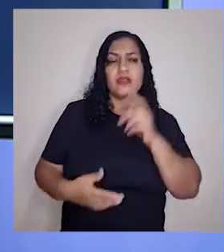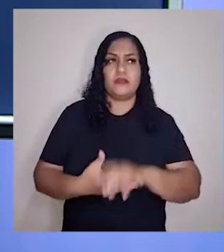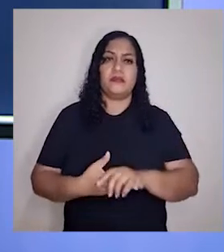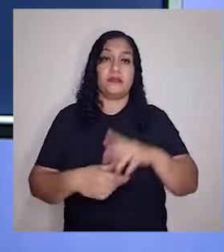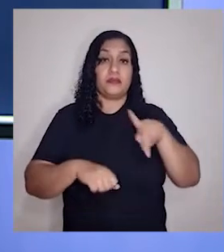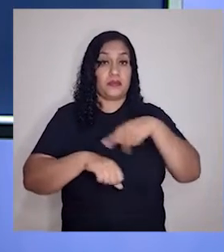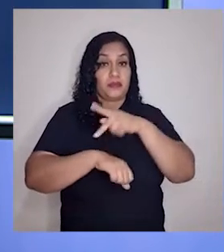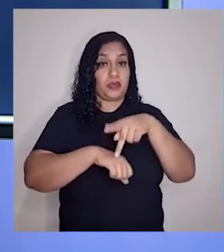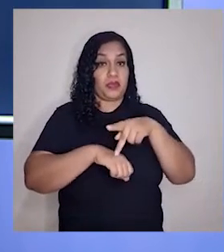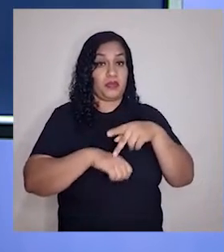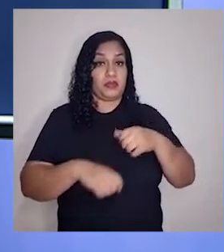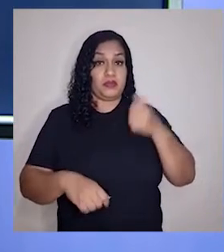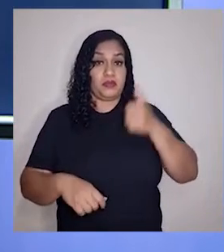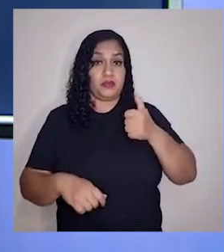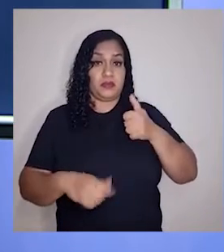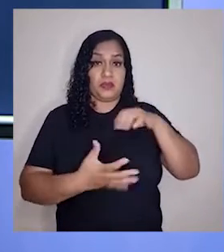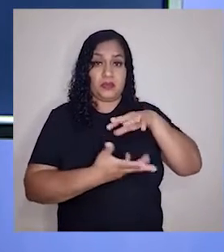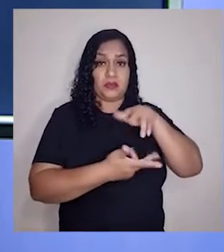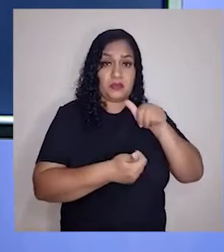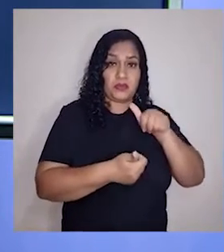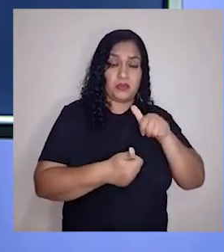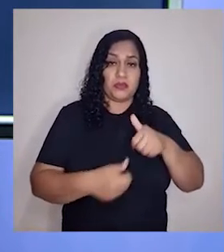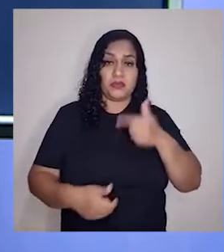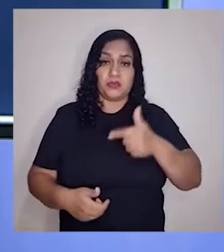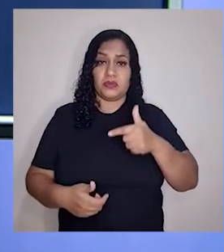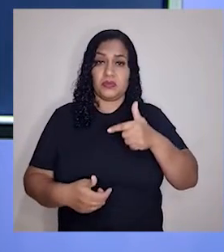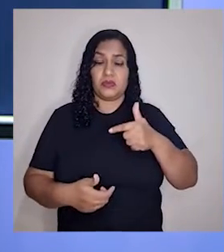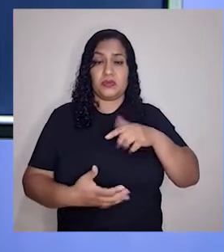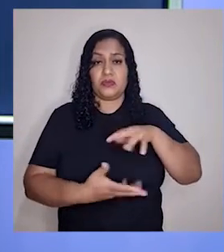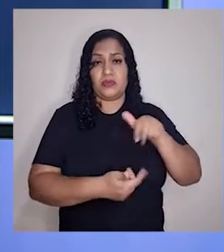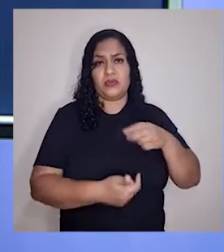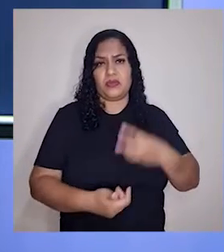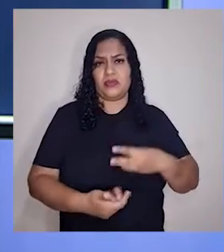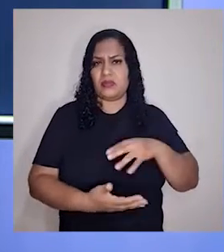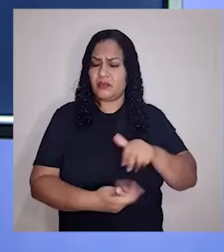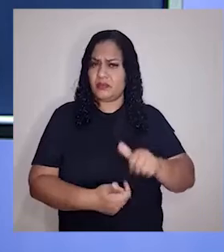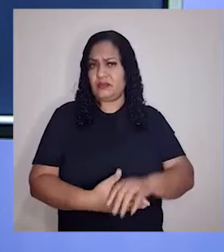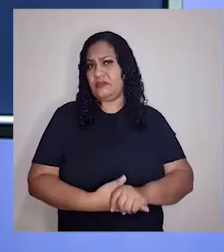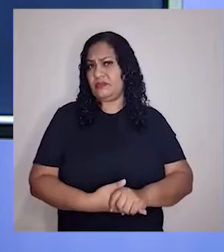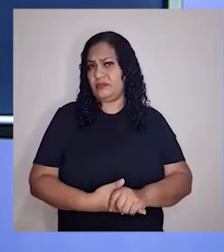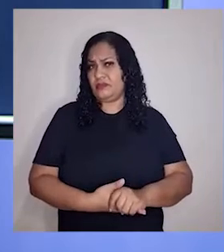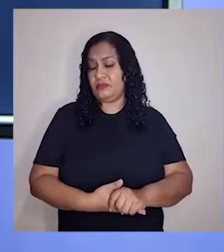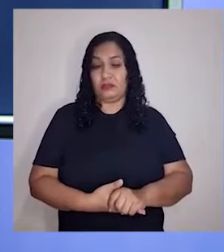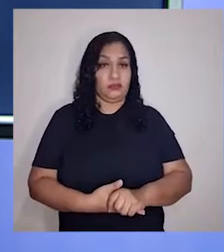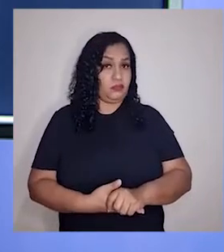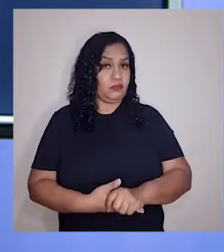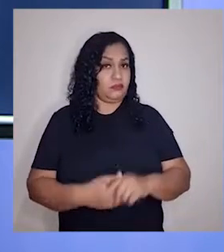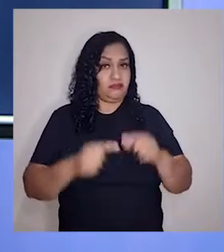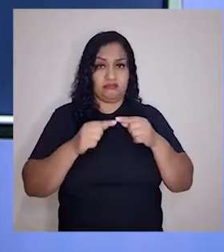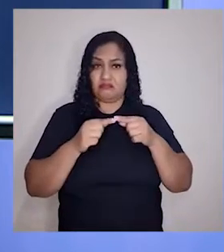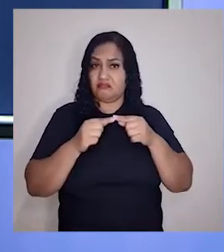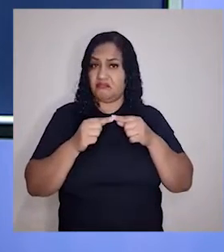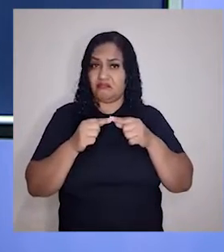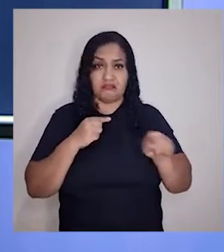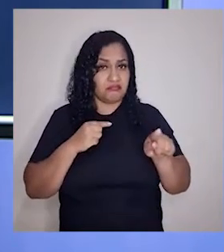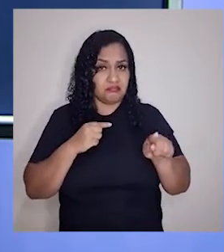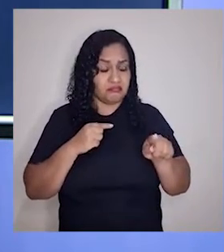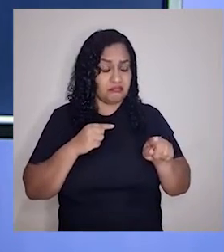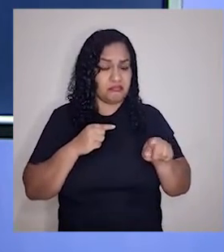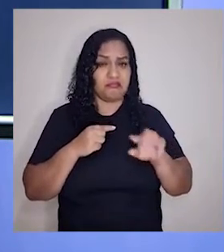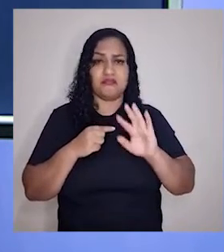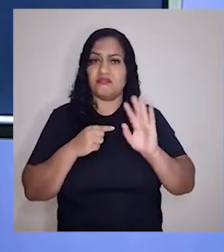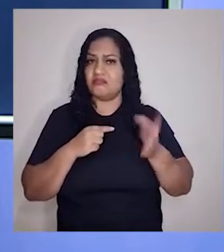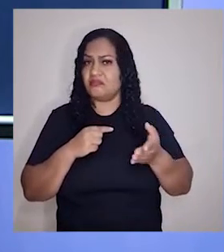falarem país de primeiro mundo, país de segundo mundo, país de terceiro mundo. Essas expressões, elas